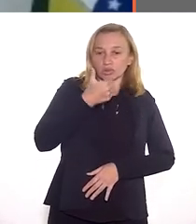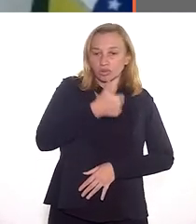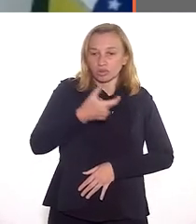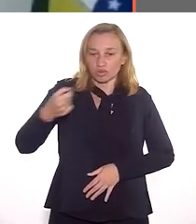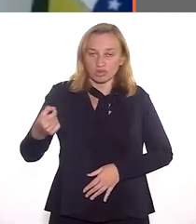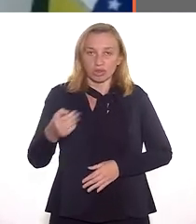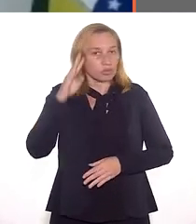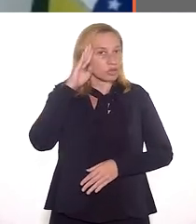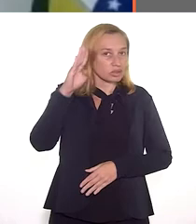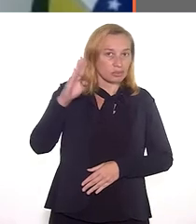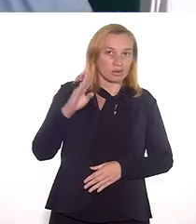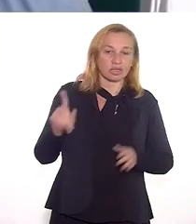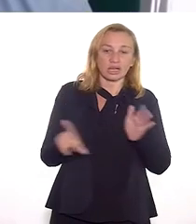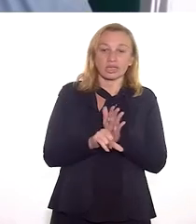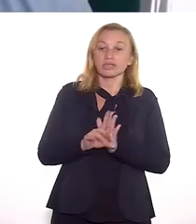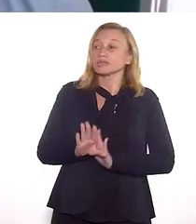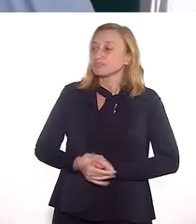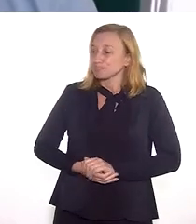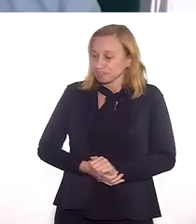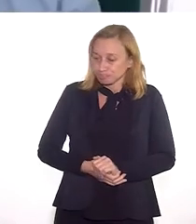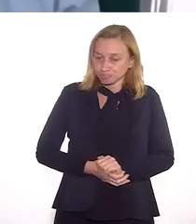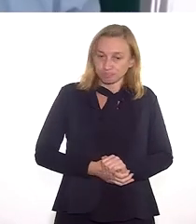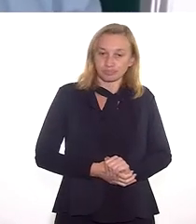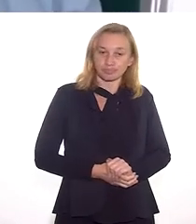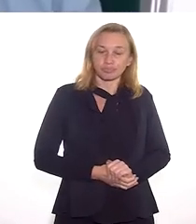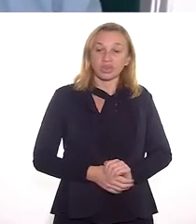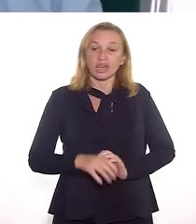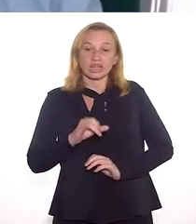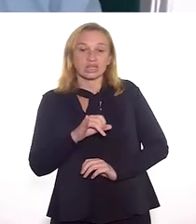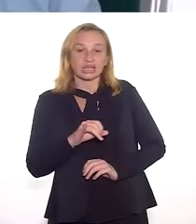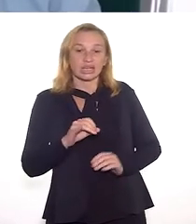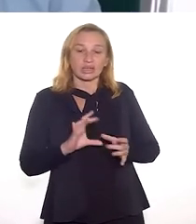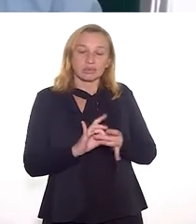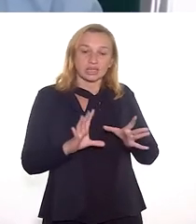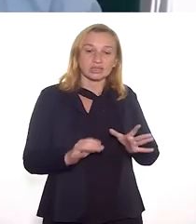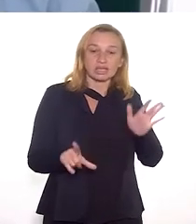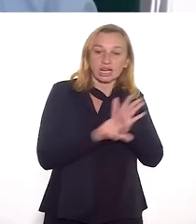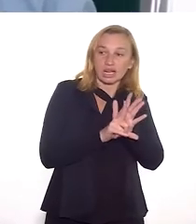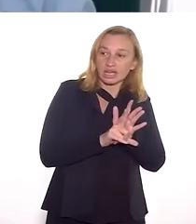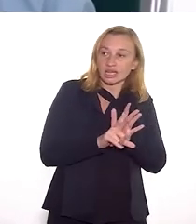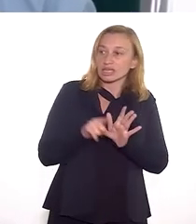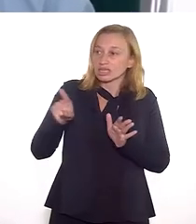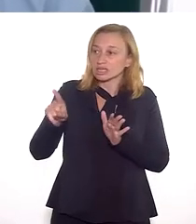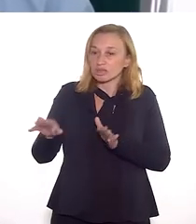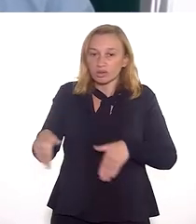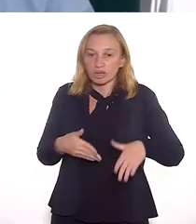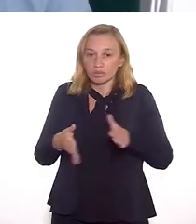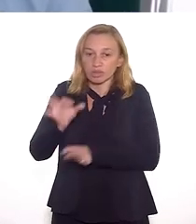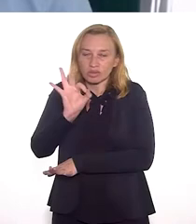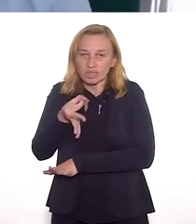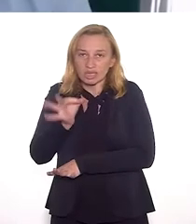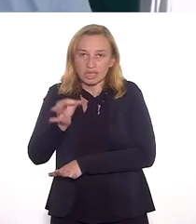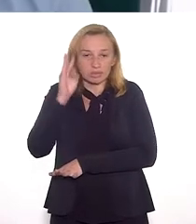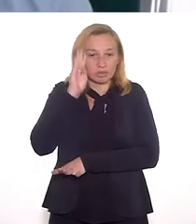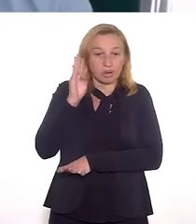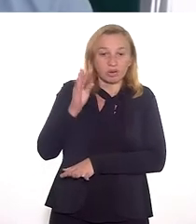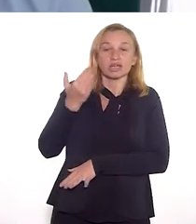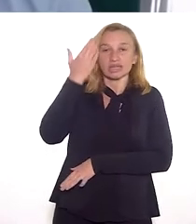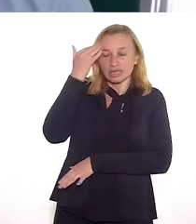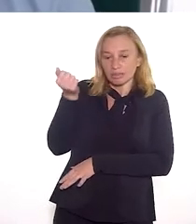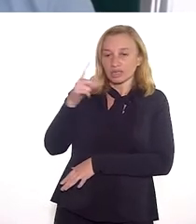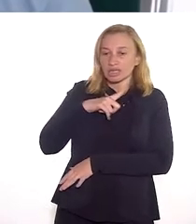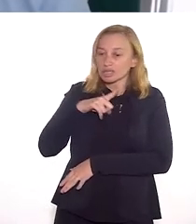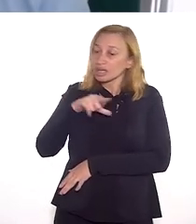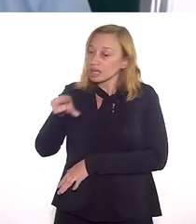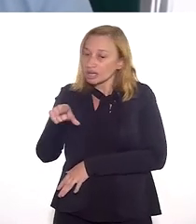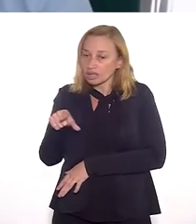principais matrizes da lei, eu diria. Entre a sanção da lei e ela sair, de fato, do papel, a gente sabe